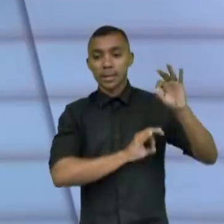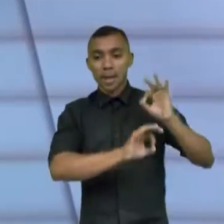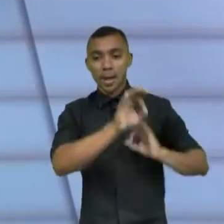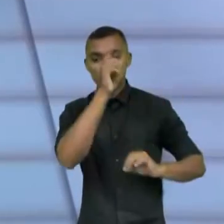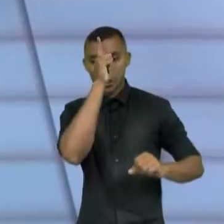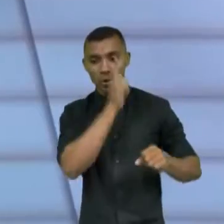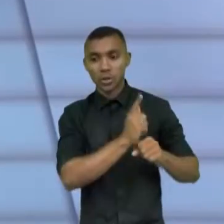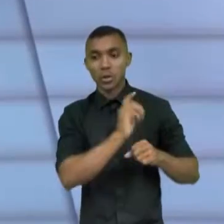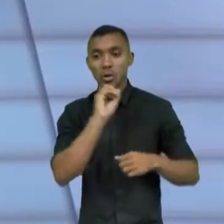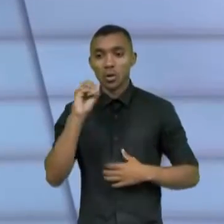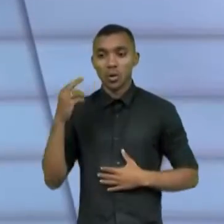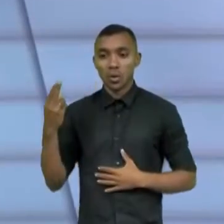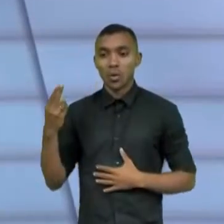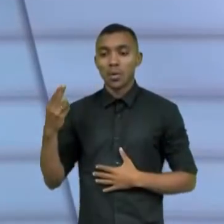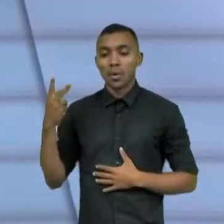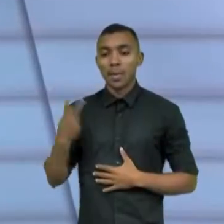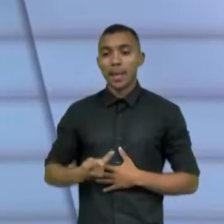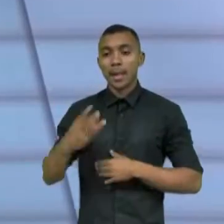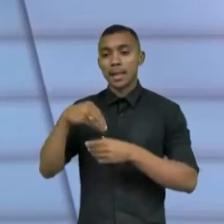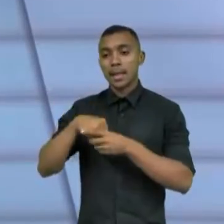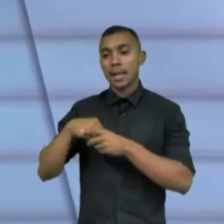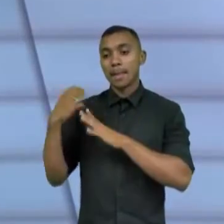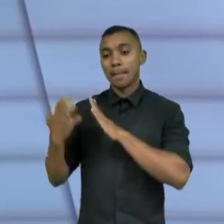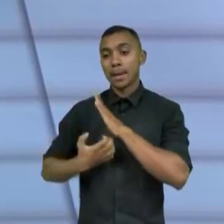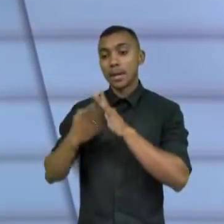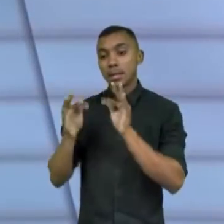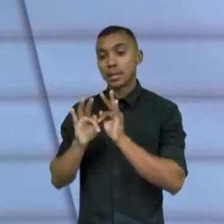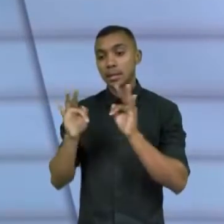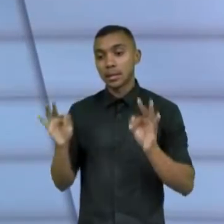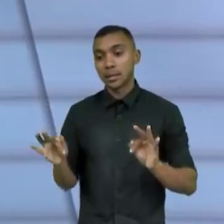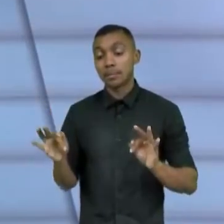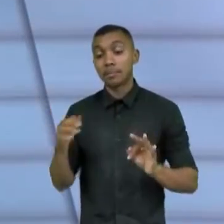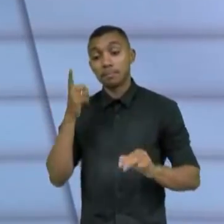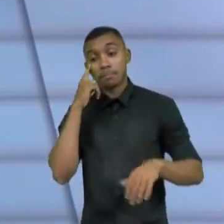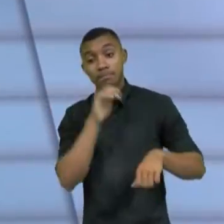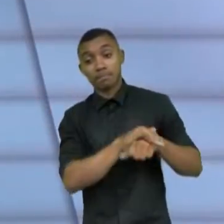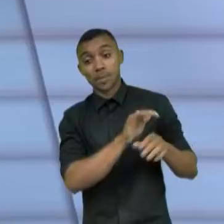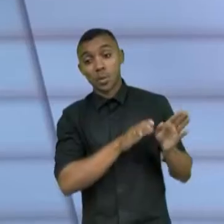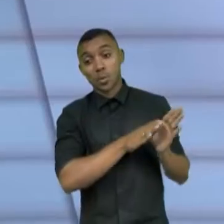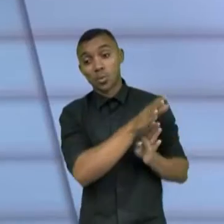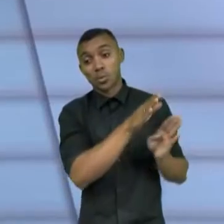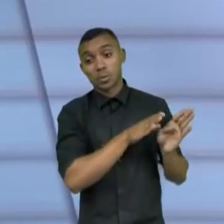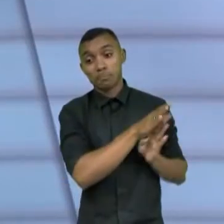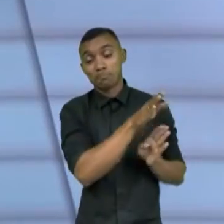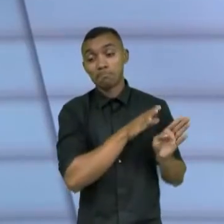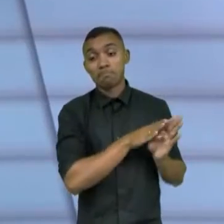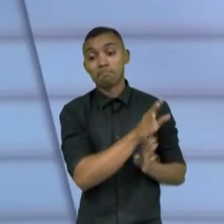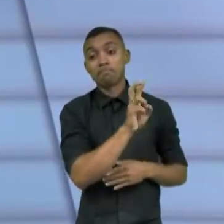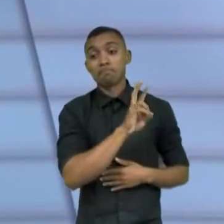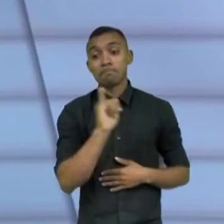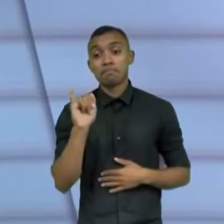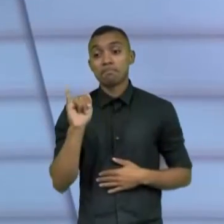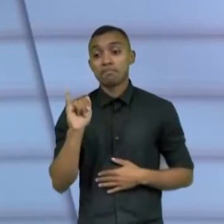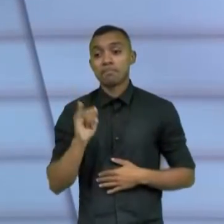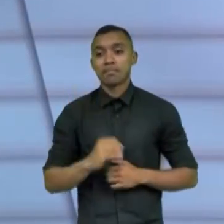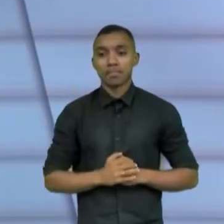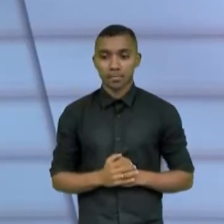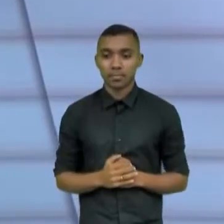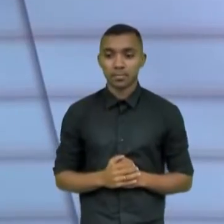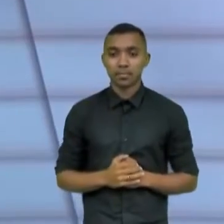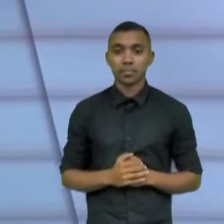processos financeiros desse pequeno negócio, oriente-o para que ele comece a gerar o impacto dele.